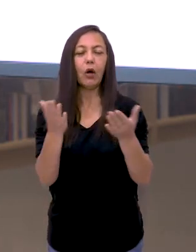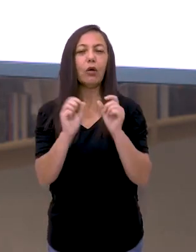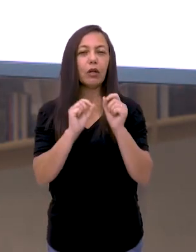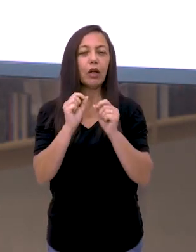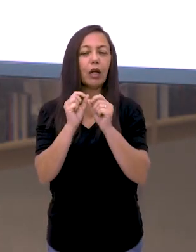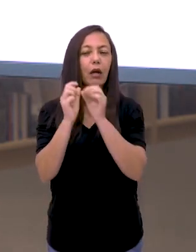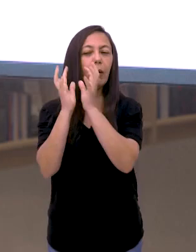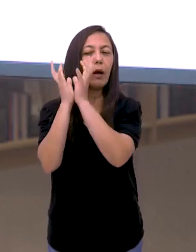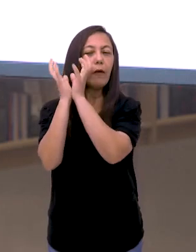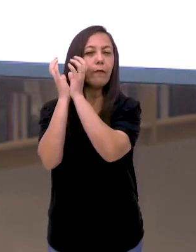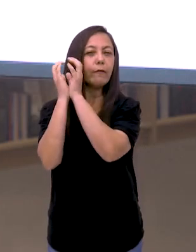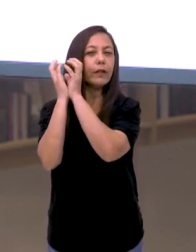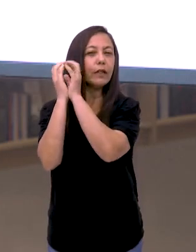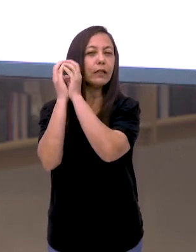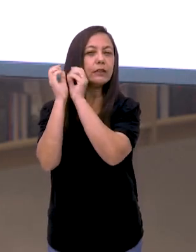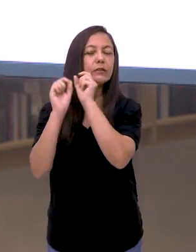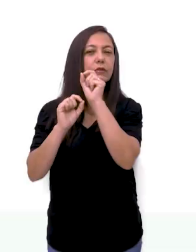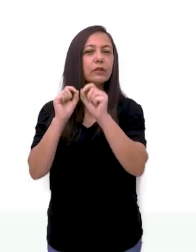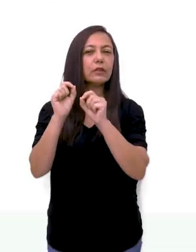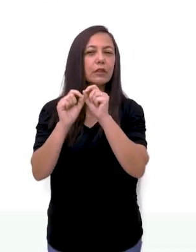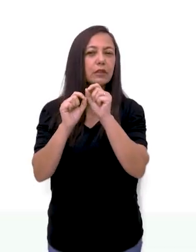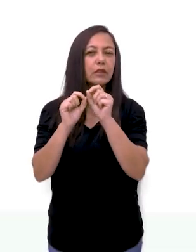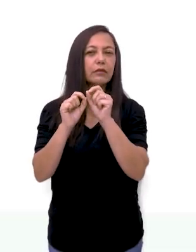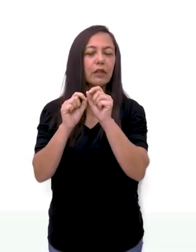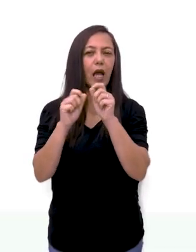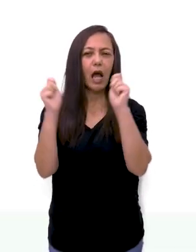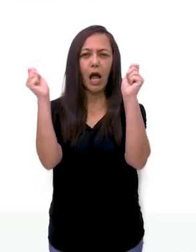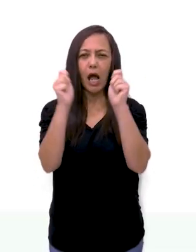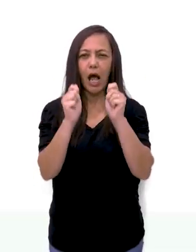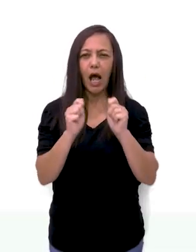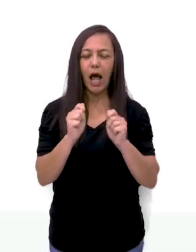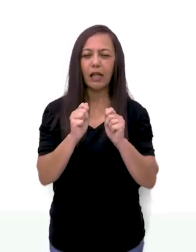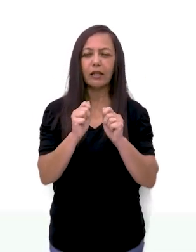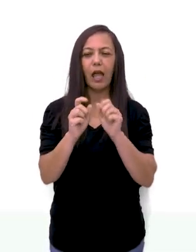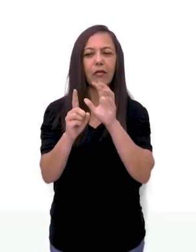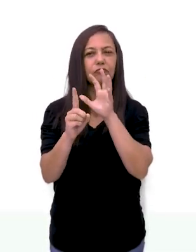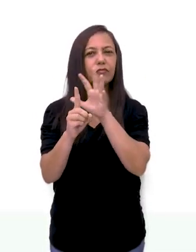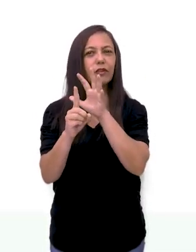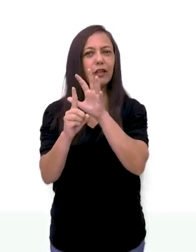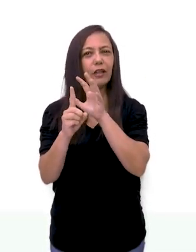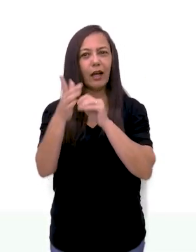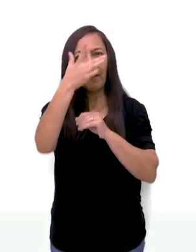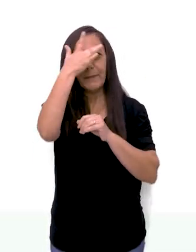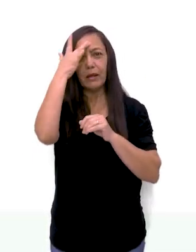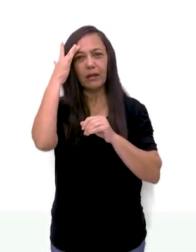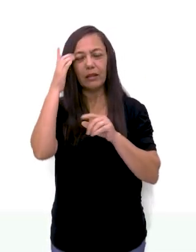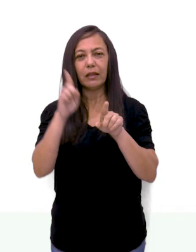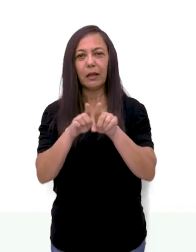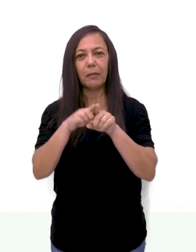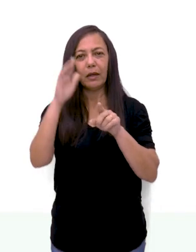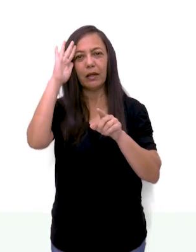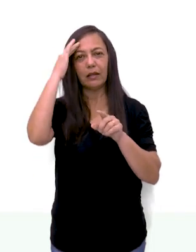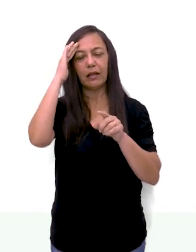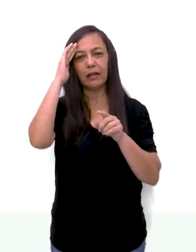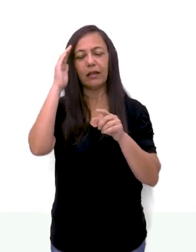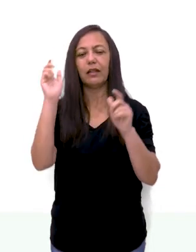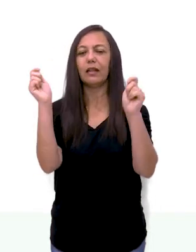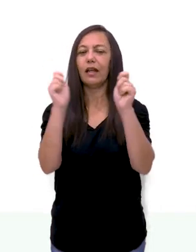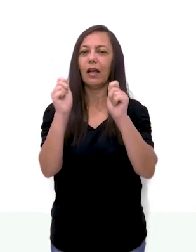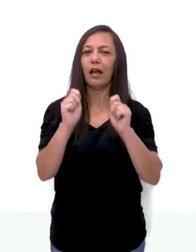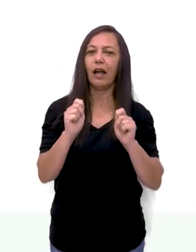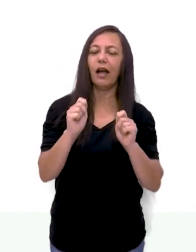nessa pequena reflexão aqui. Fazer arte é inspirar o outro, é compreender que através delas